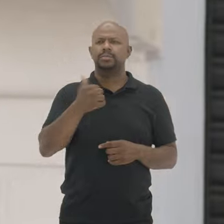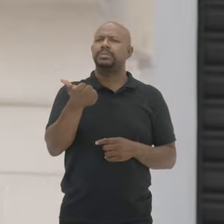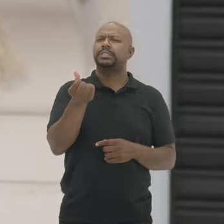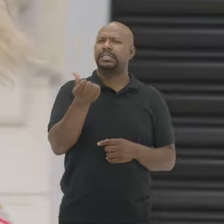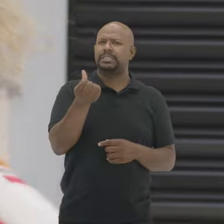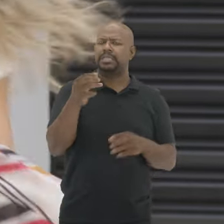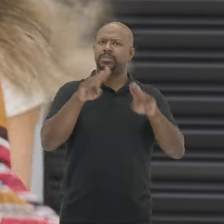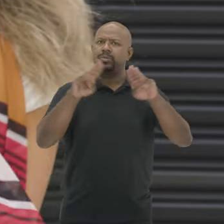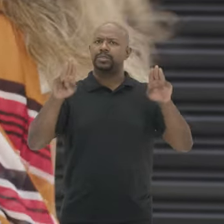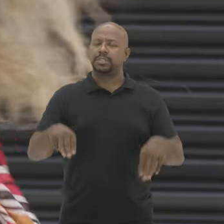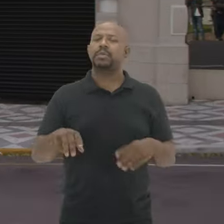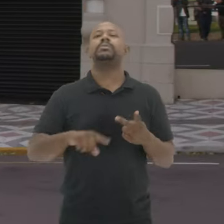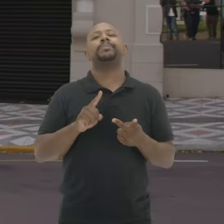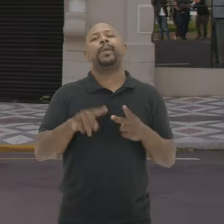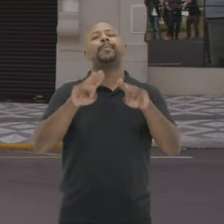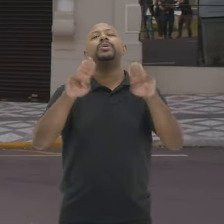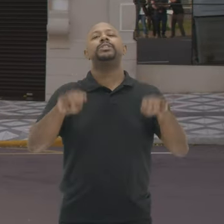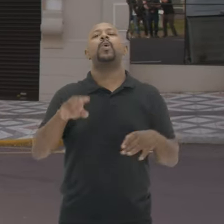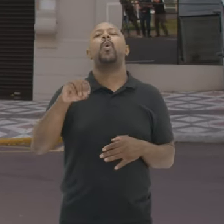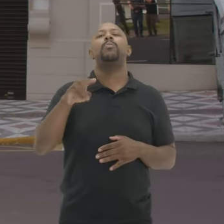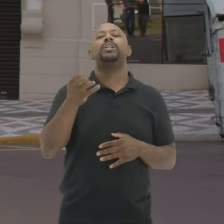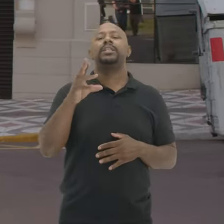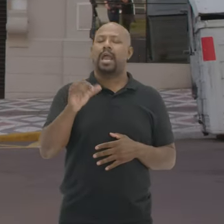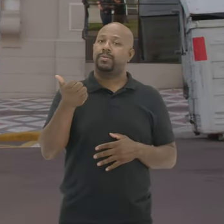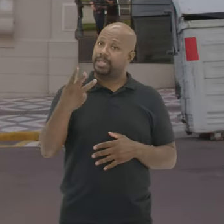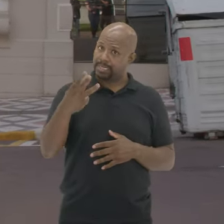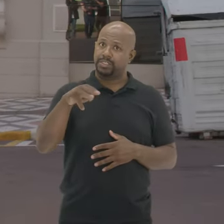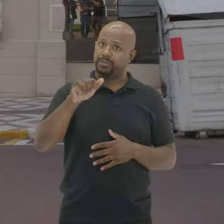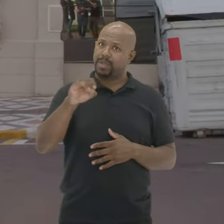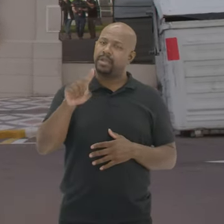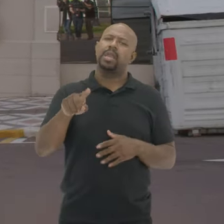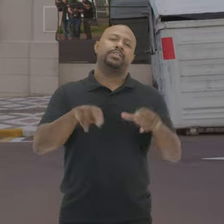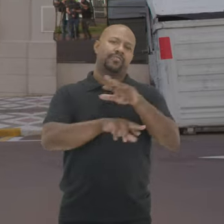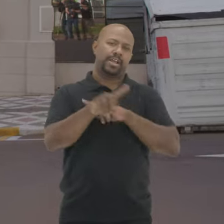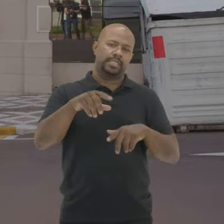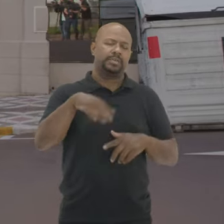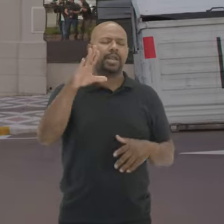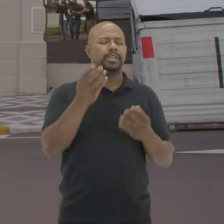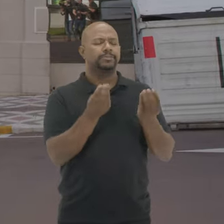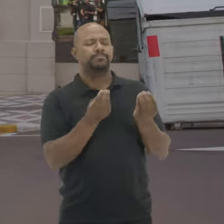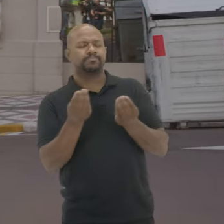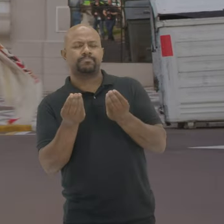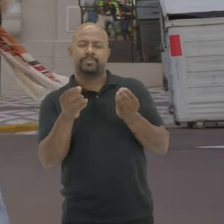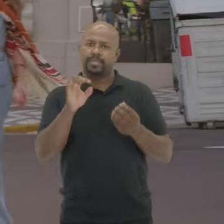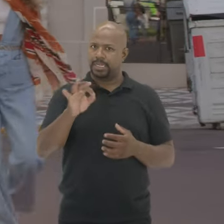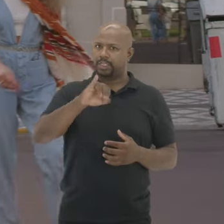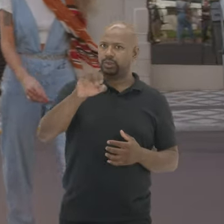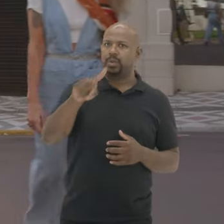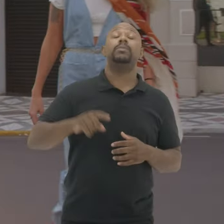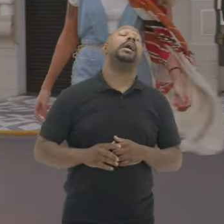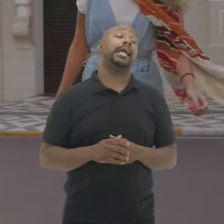16 museus Entre eles O Museu Comunitário 13 de Maio Que é diferente Dos museus tradicionais É um pouco mais orgânico